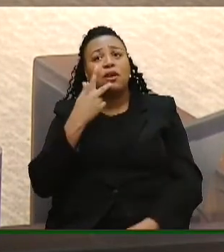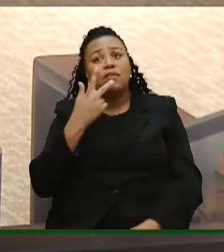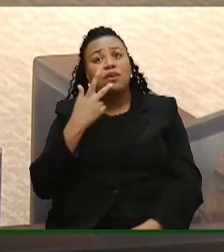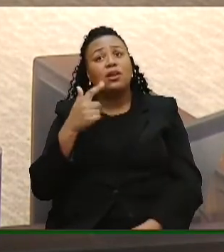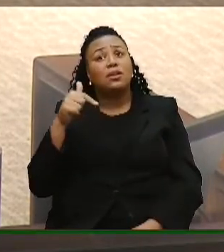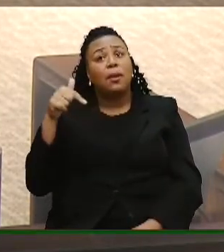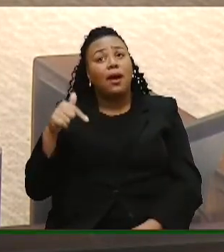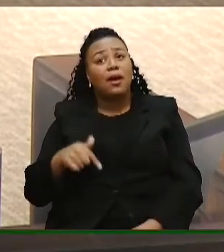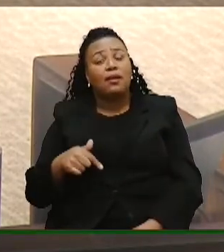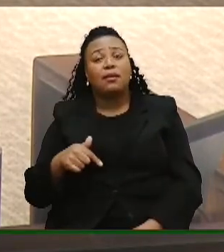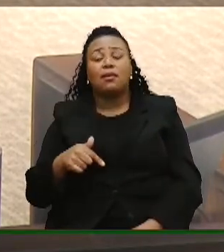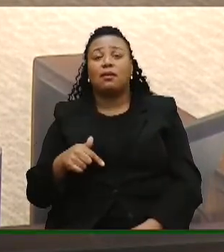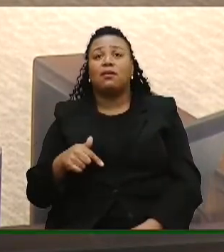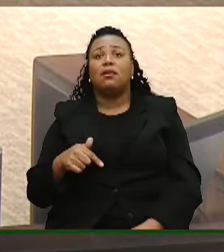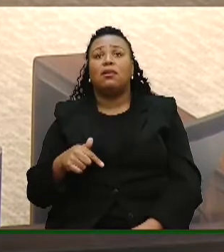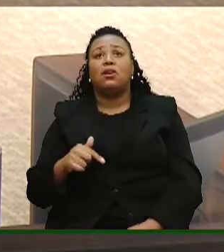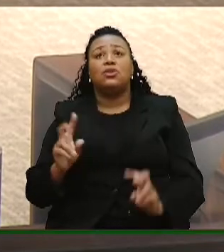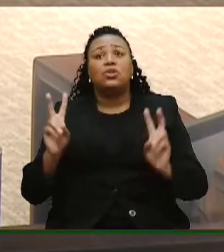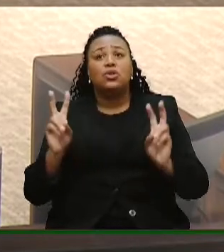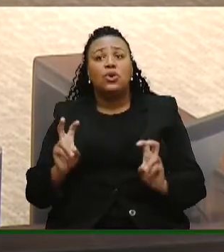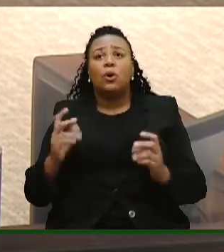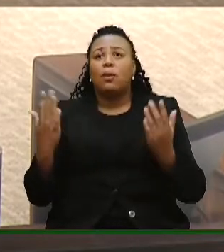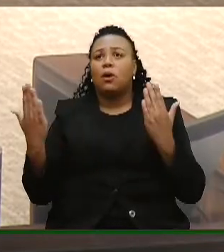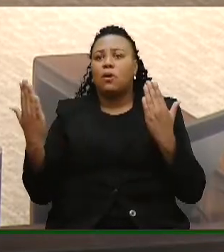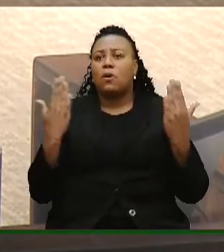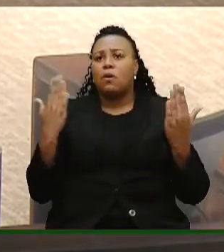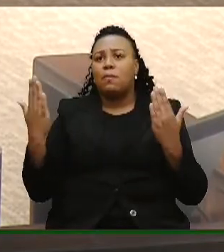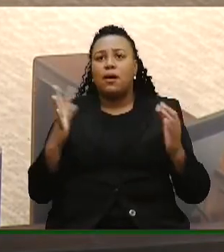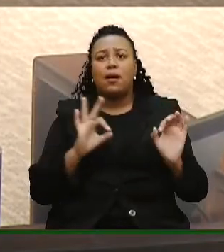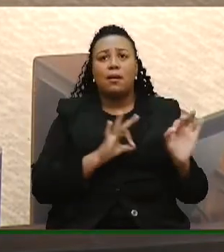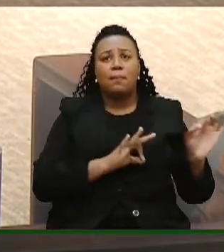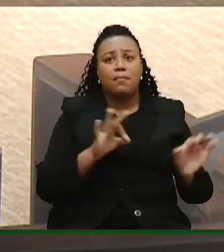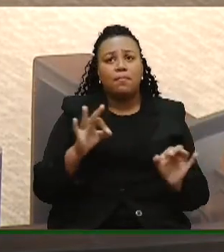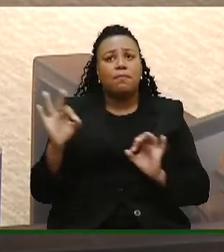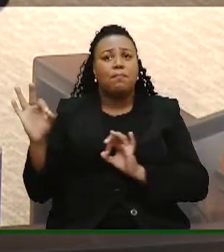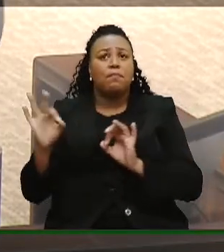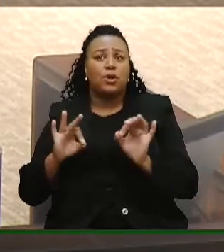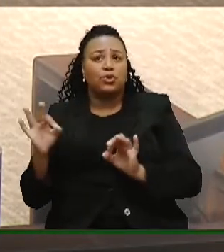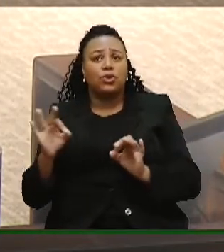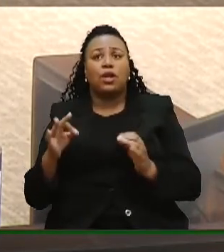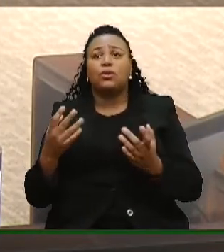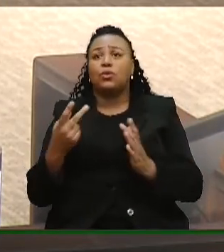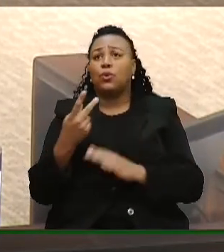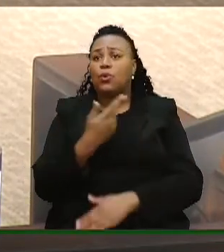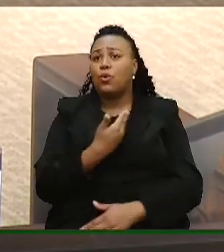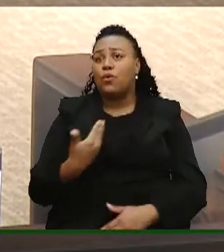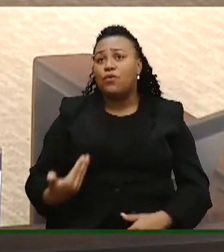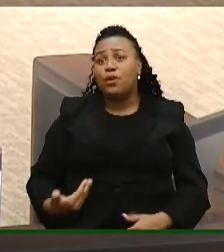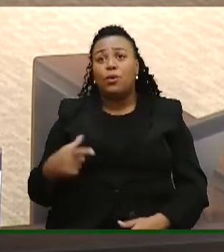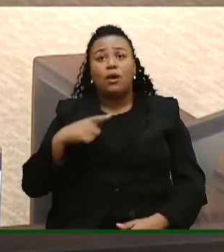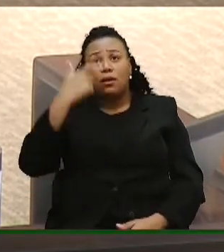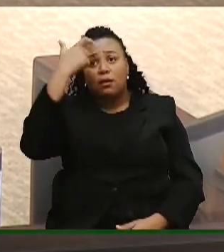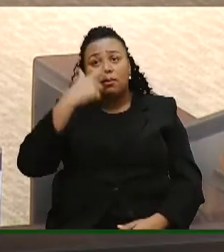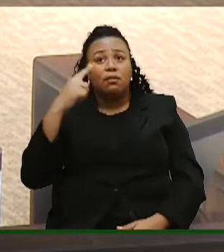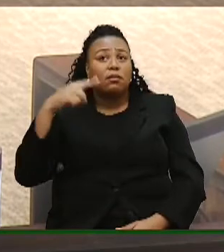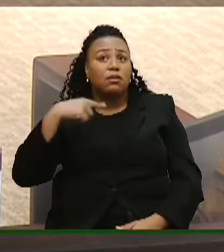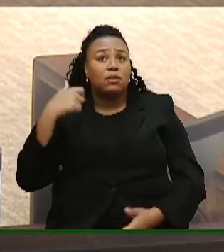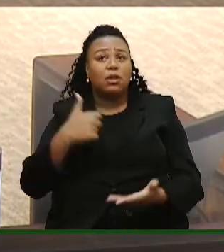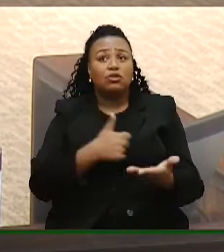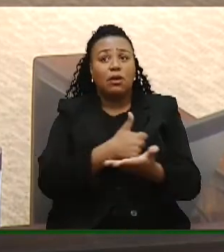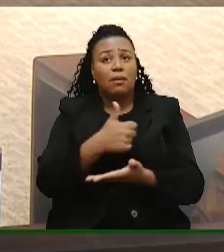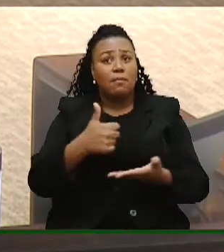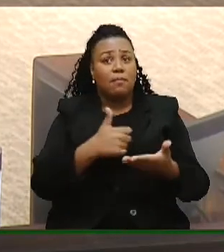aqui sobre comparação de projeto de governo. Aqui está um deputado que já foi base